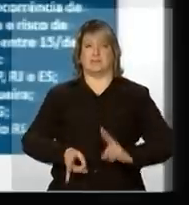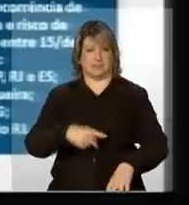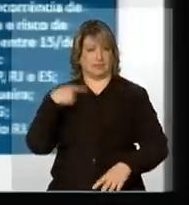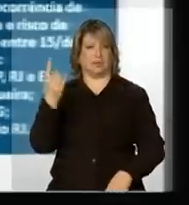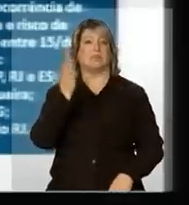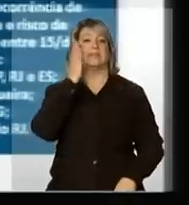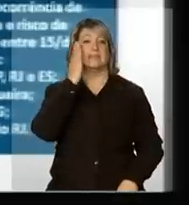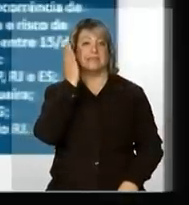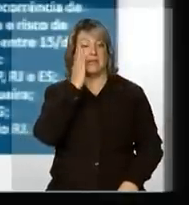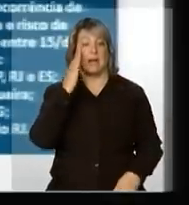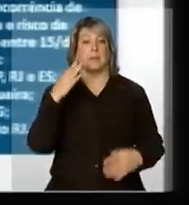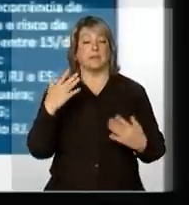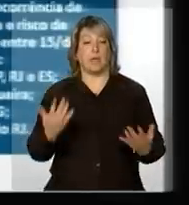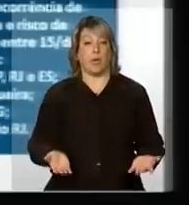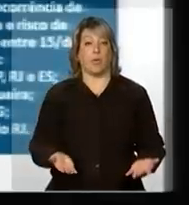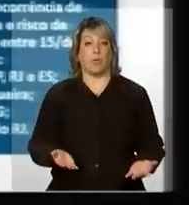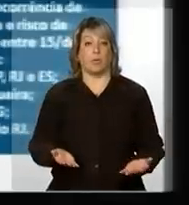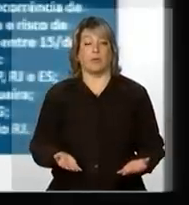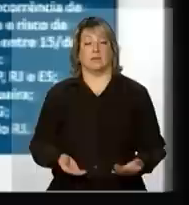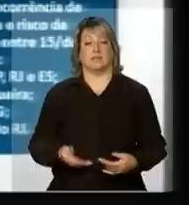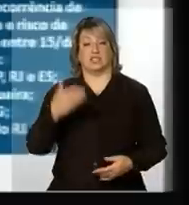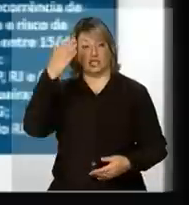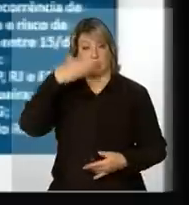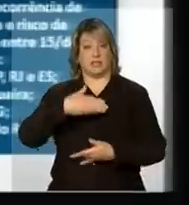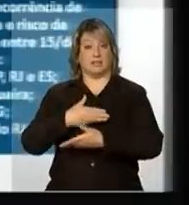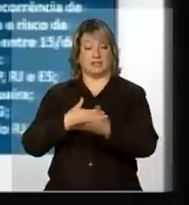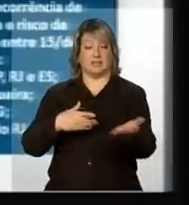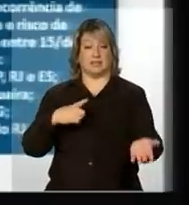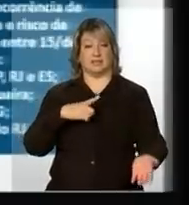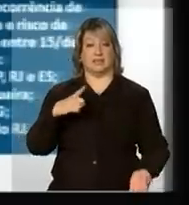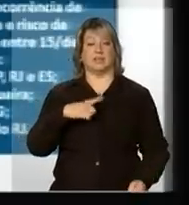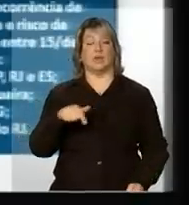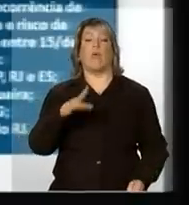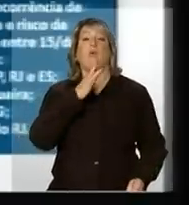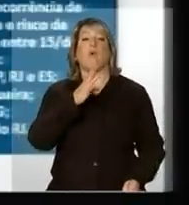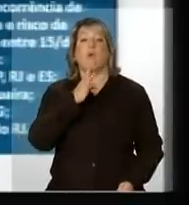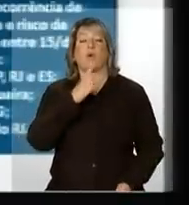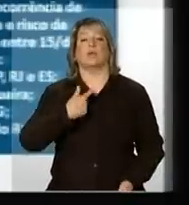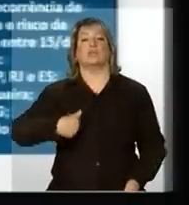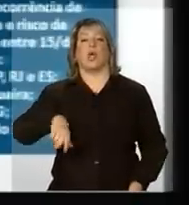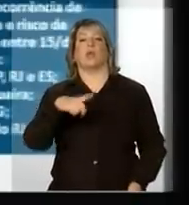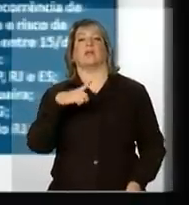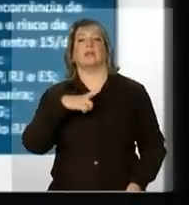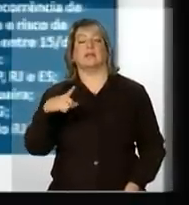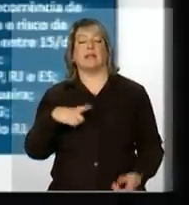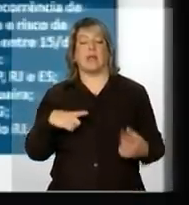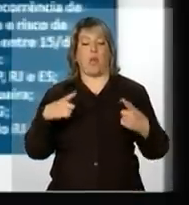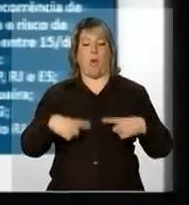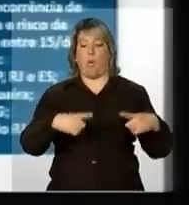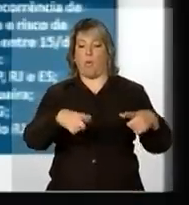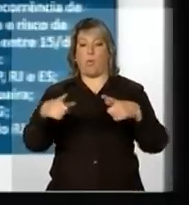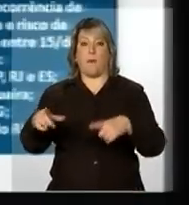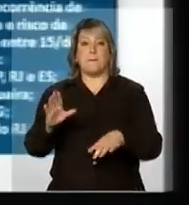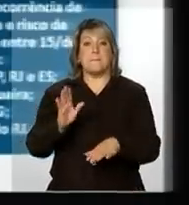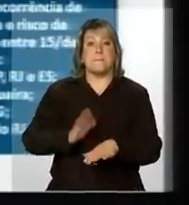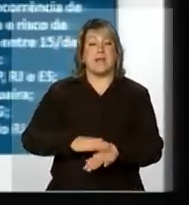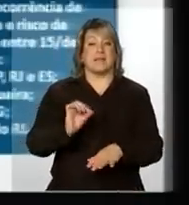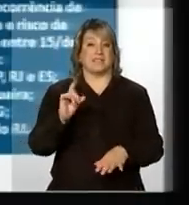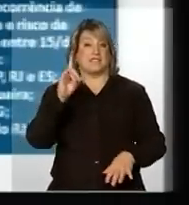condição, dentro do conhecimento que a gente tem, dos locais mais